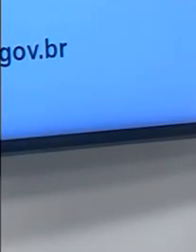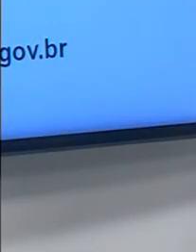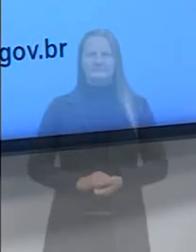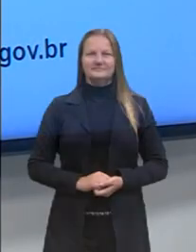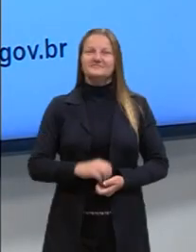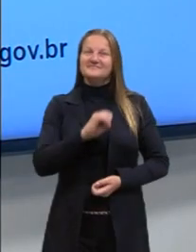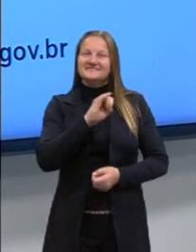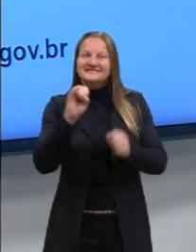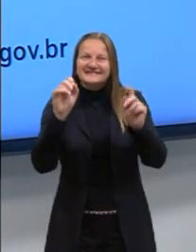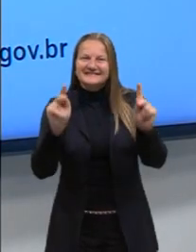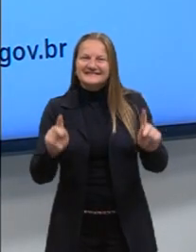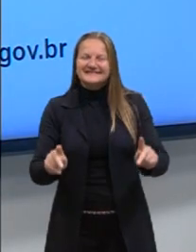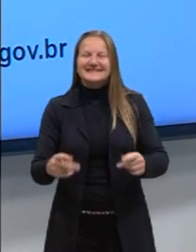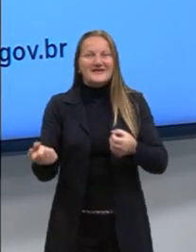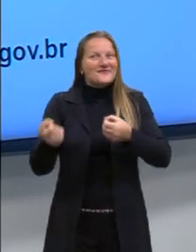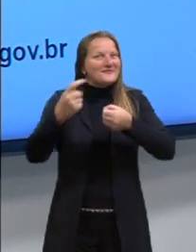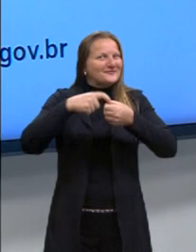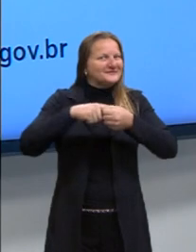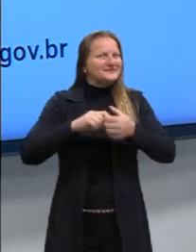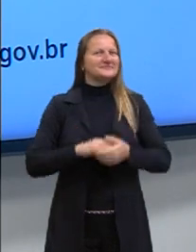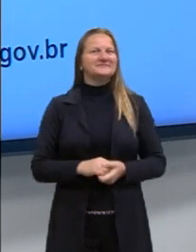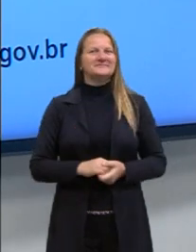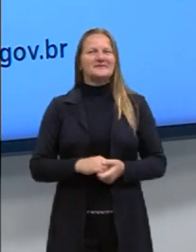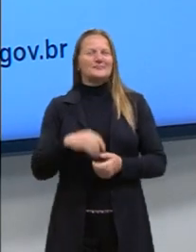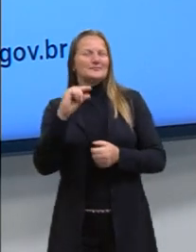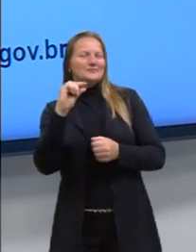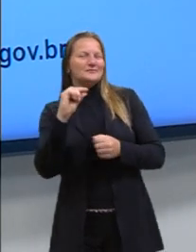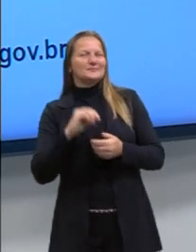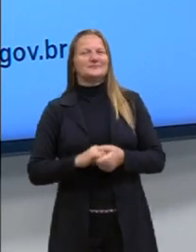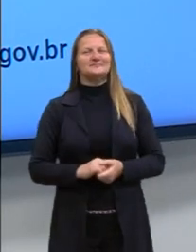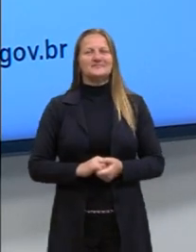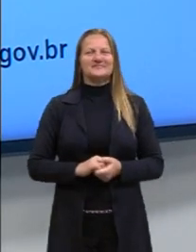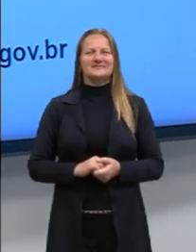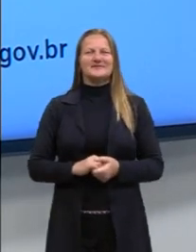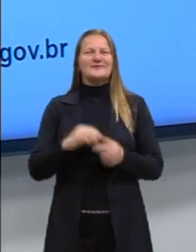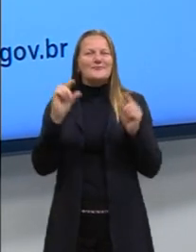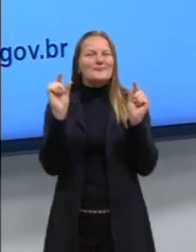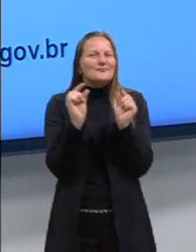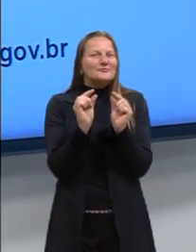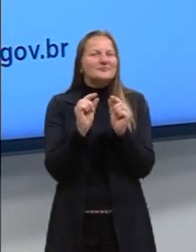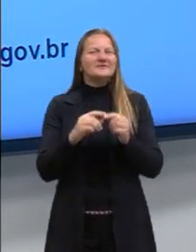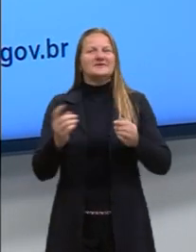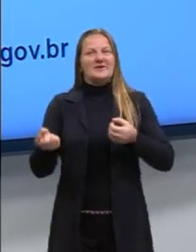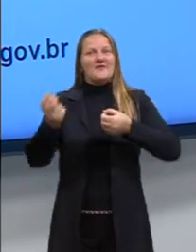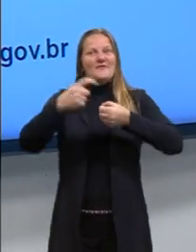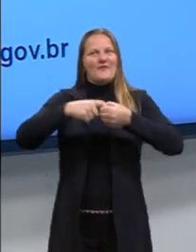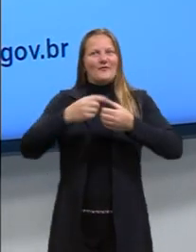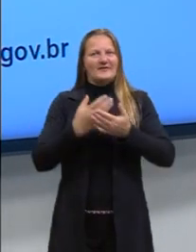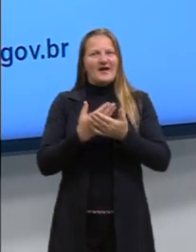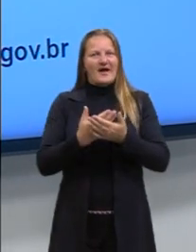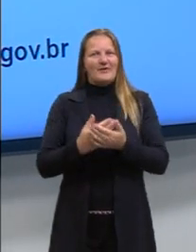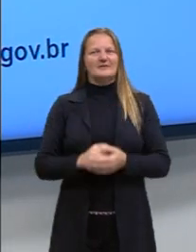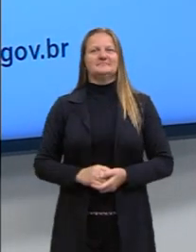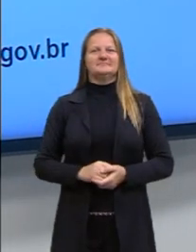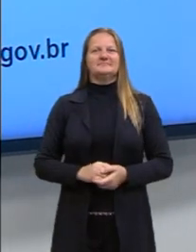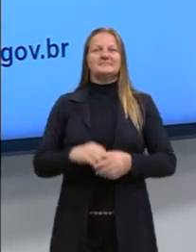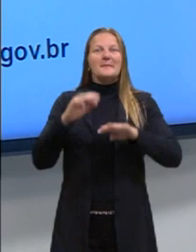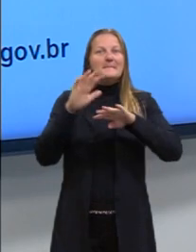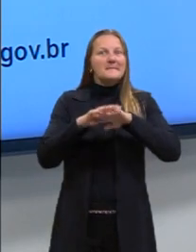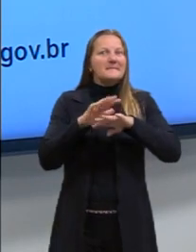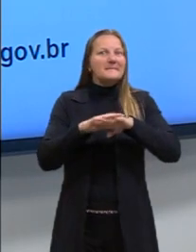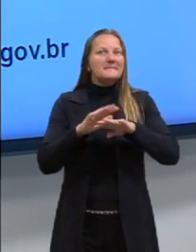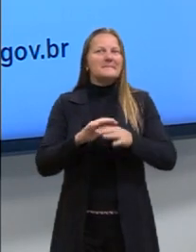E aí pessoas, já voltamos, foi só um tempinho aí, bem curtinho e já estamos de volta para as nossas aulas de